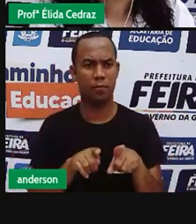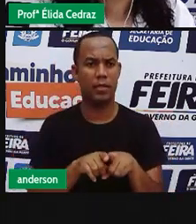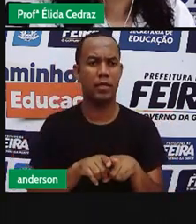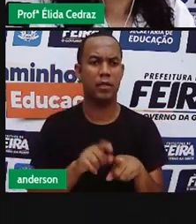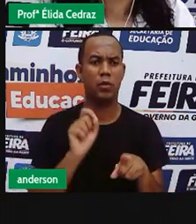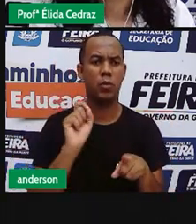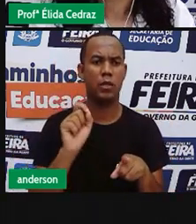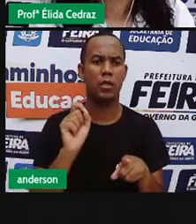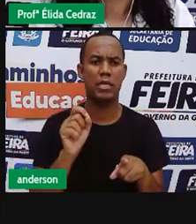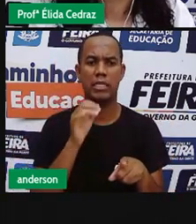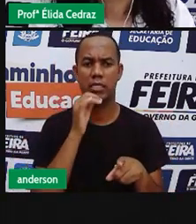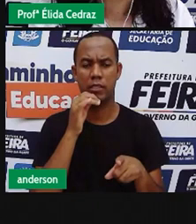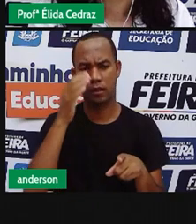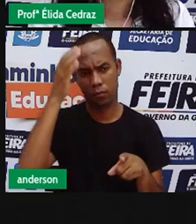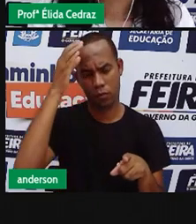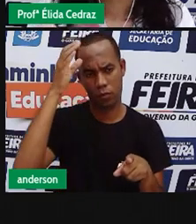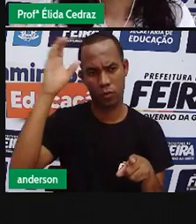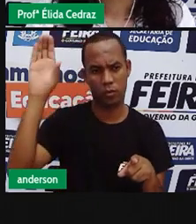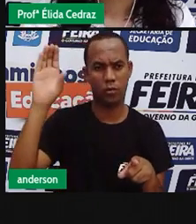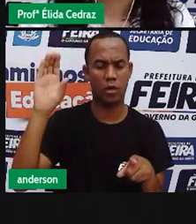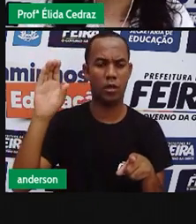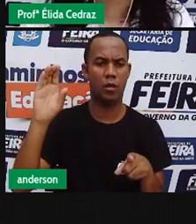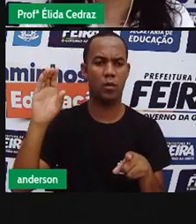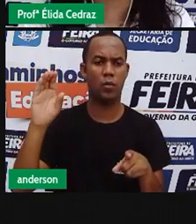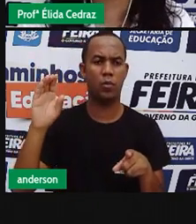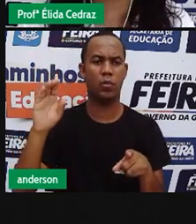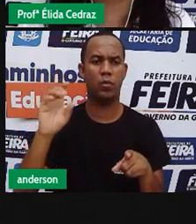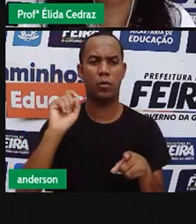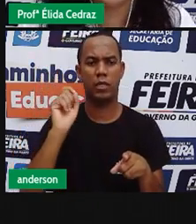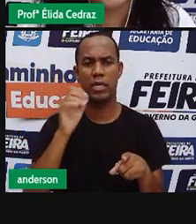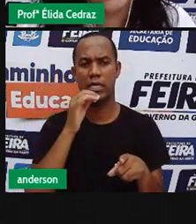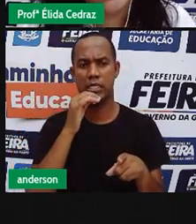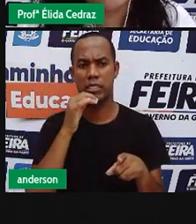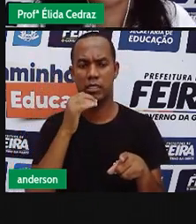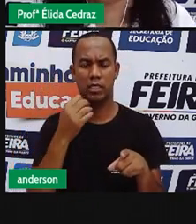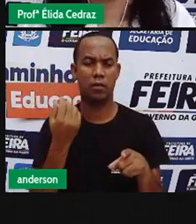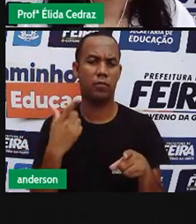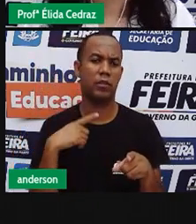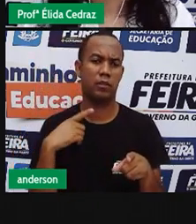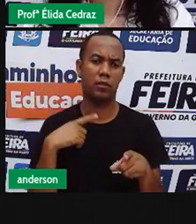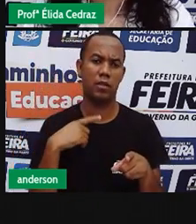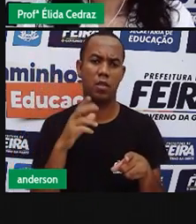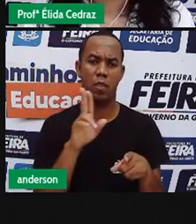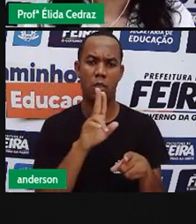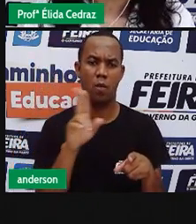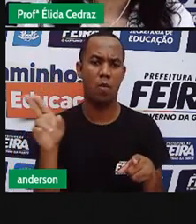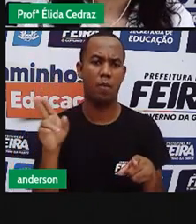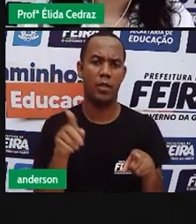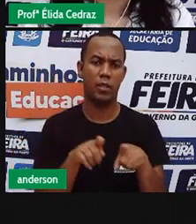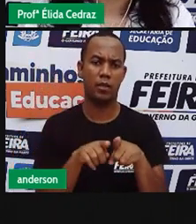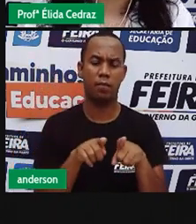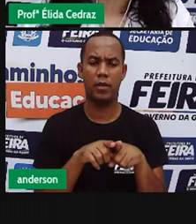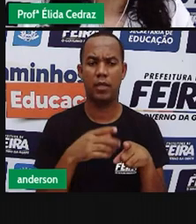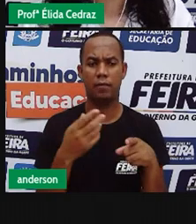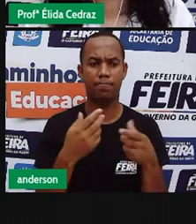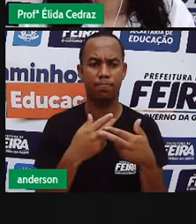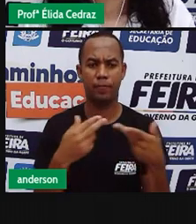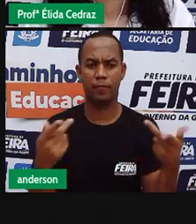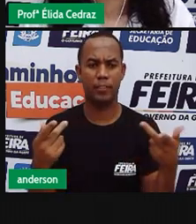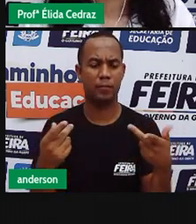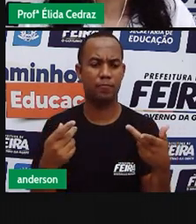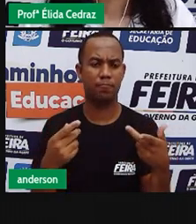manifestações culturais de socialização. E a rua possui nome, pois assim é mais fácil de